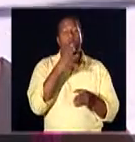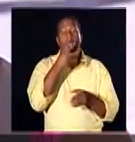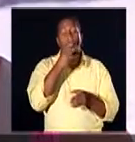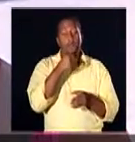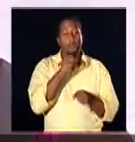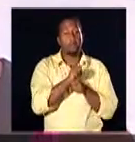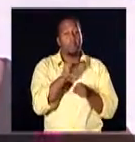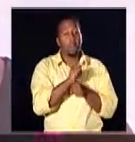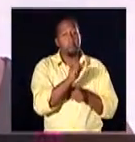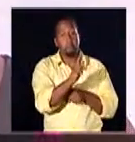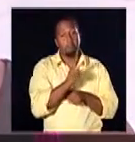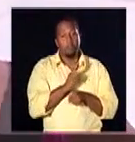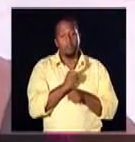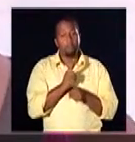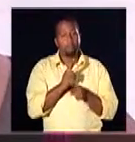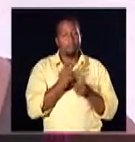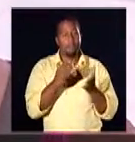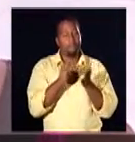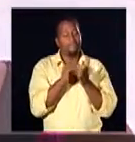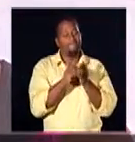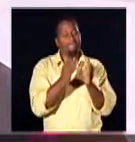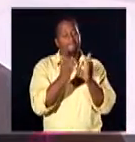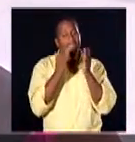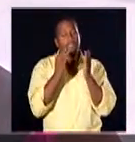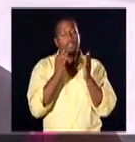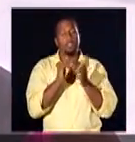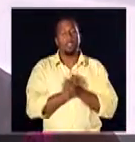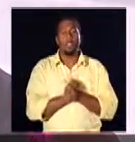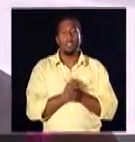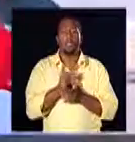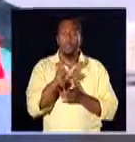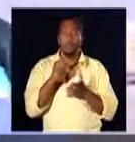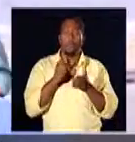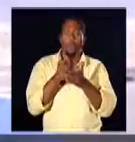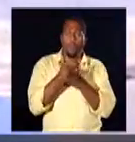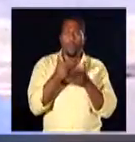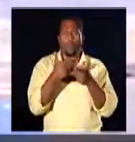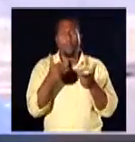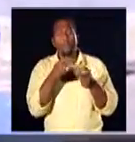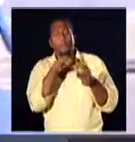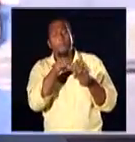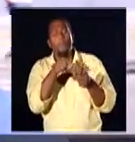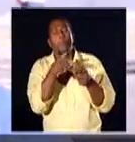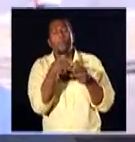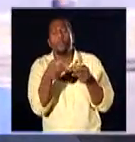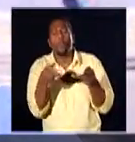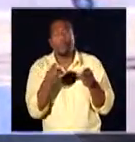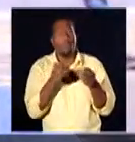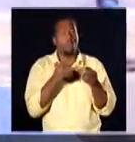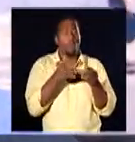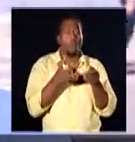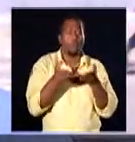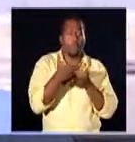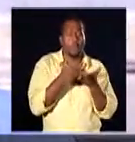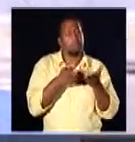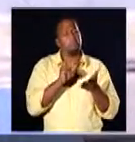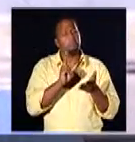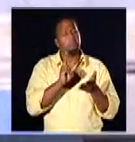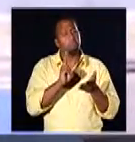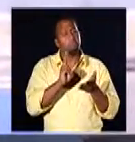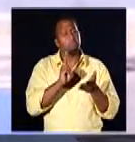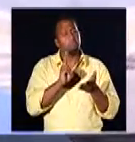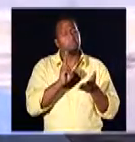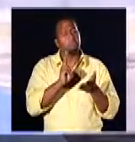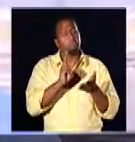lentamente na justiça e ver o que vai dar. Então, acho que não é respeitável. Sempre quando eu compro alguma coisa, algum produto e que eu vou trocar,